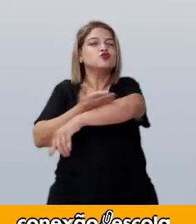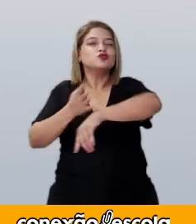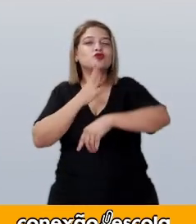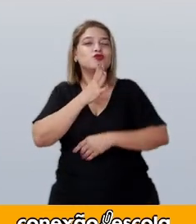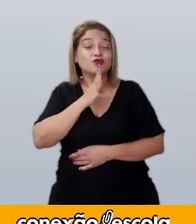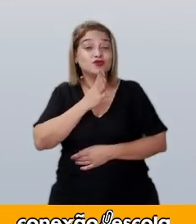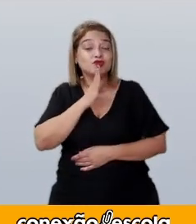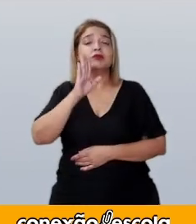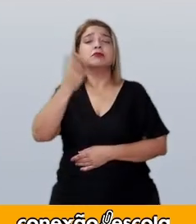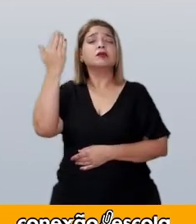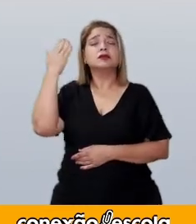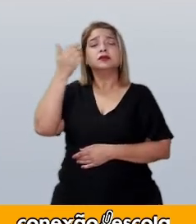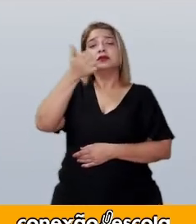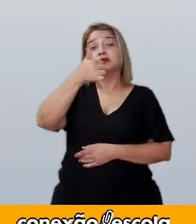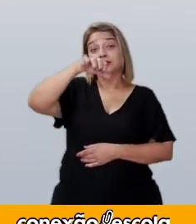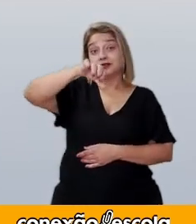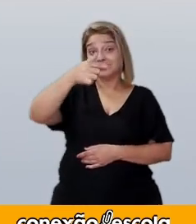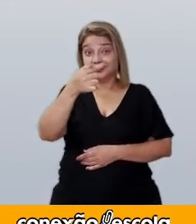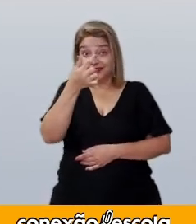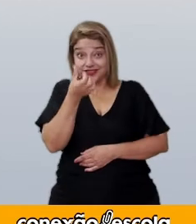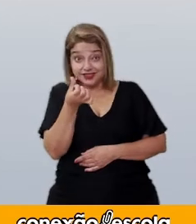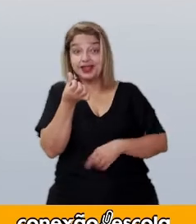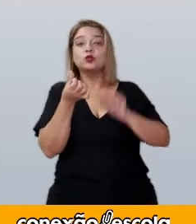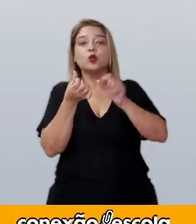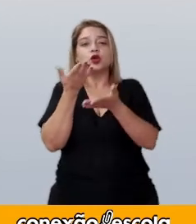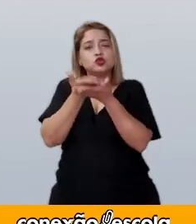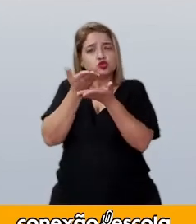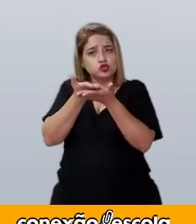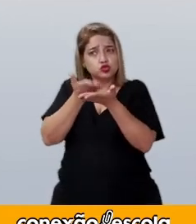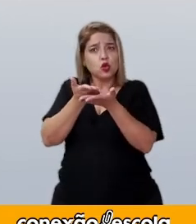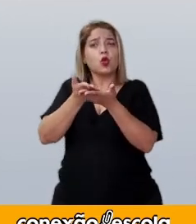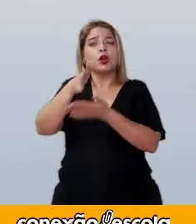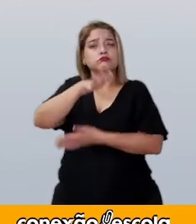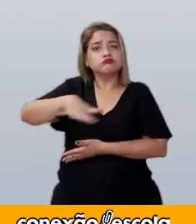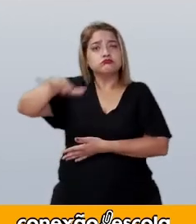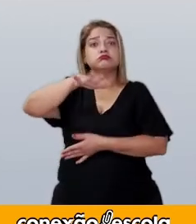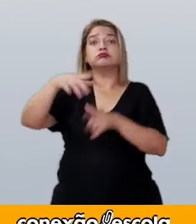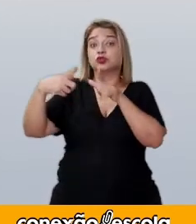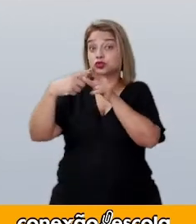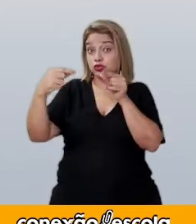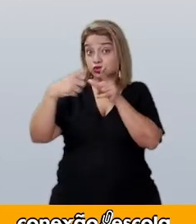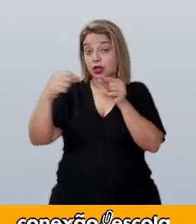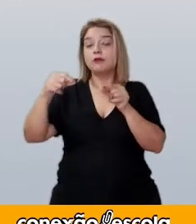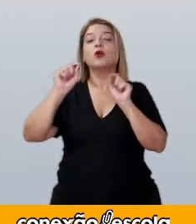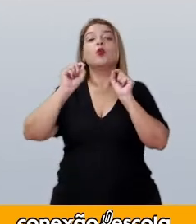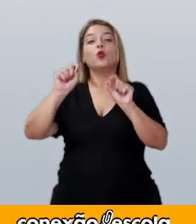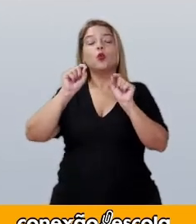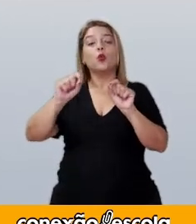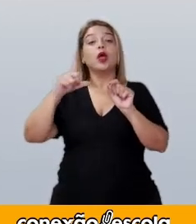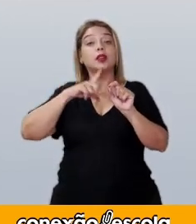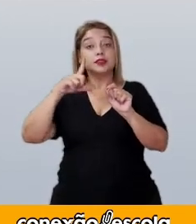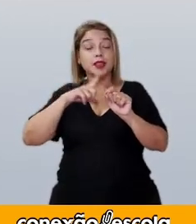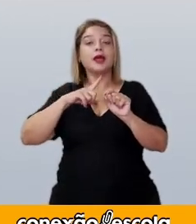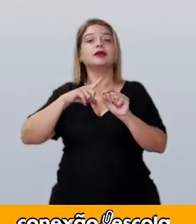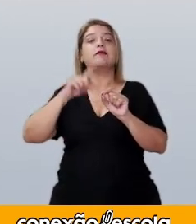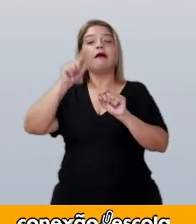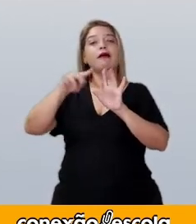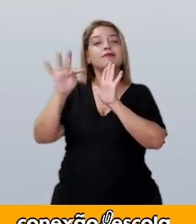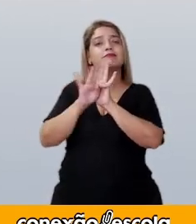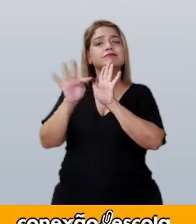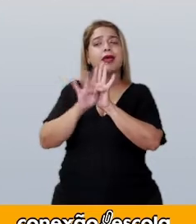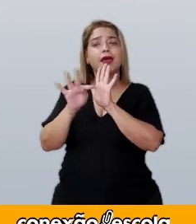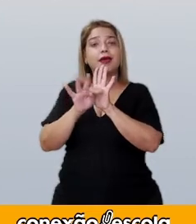1876 as escolas japonesas incluíram a técnica